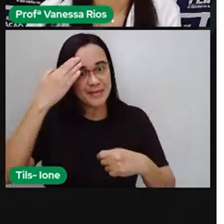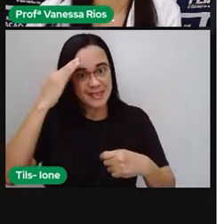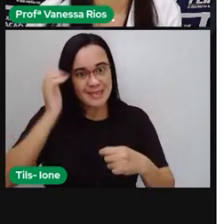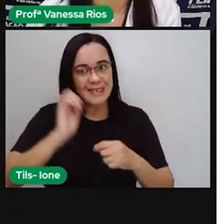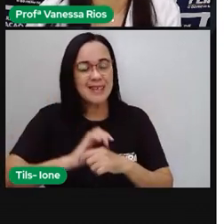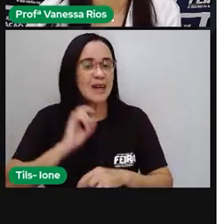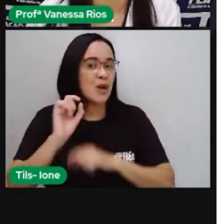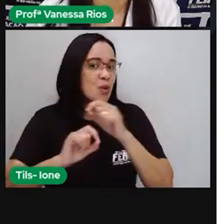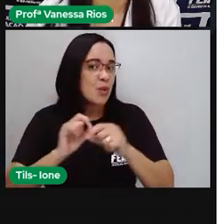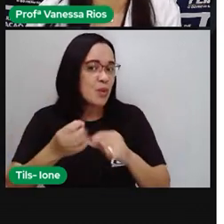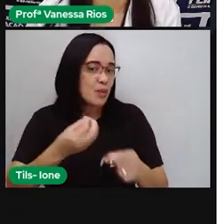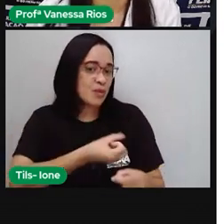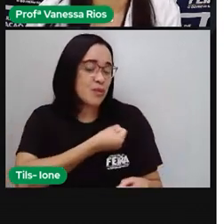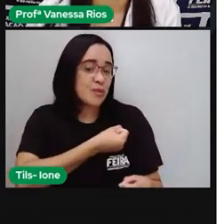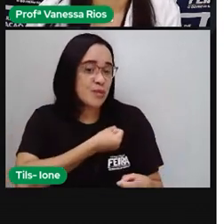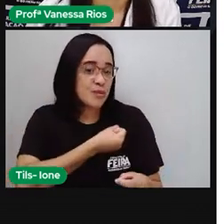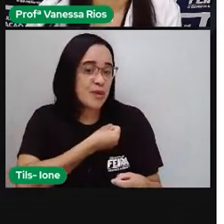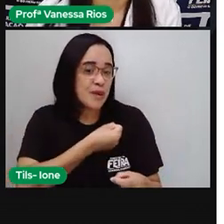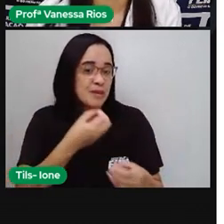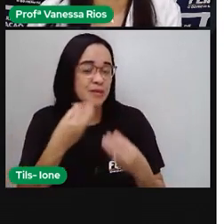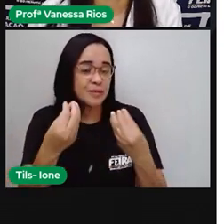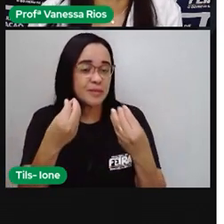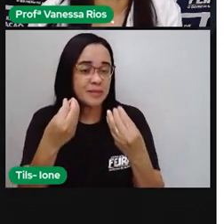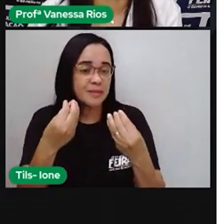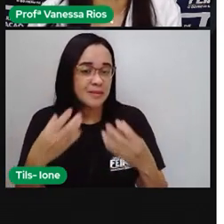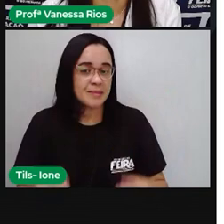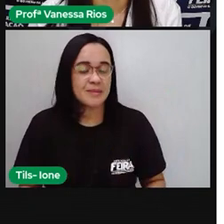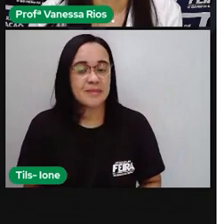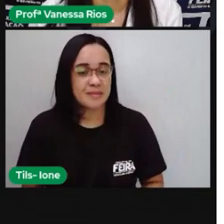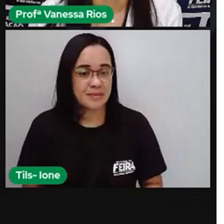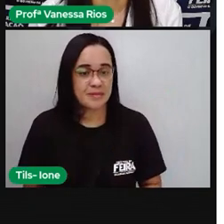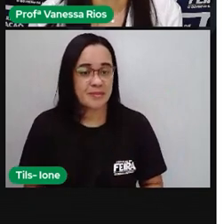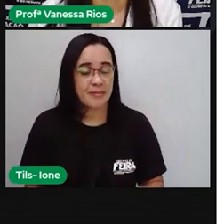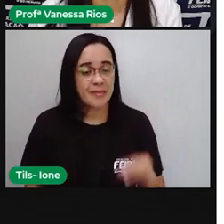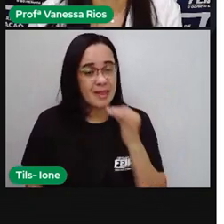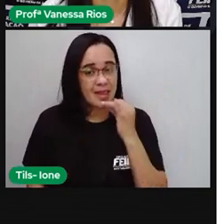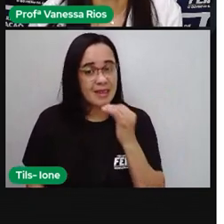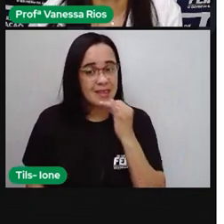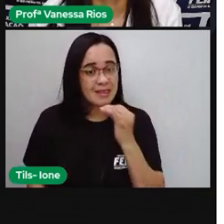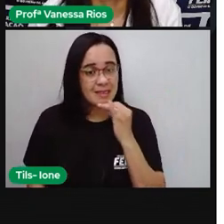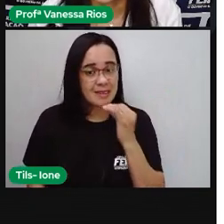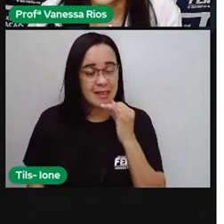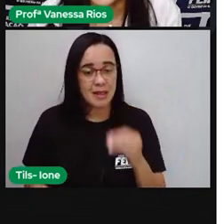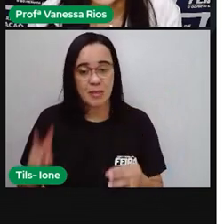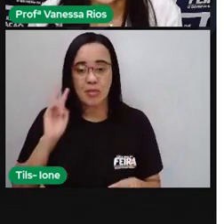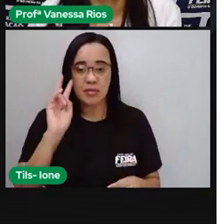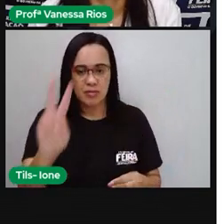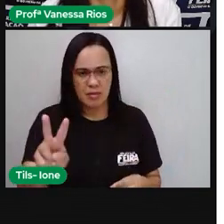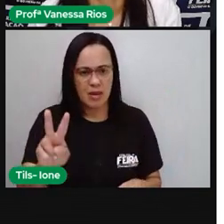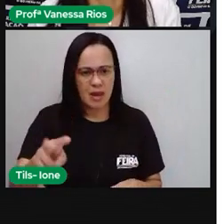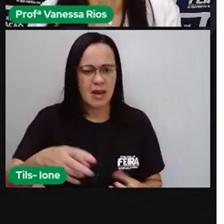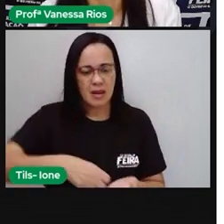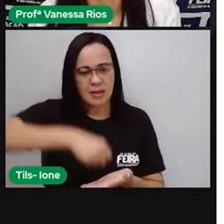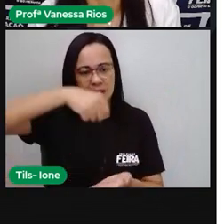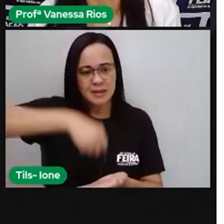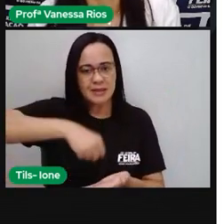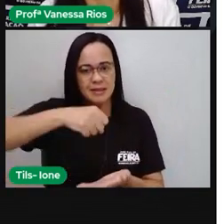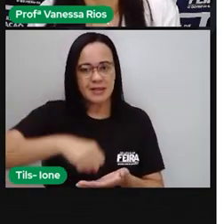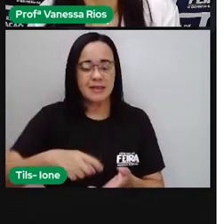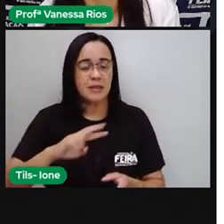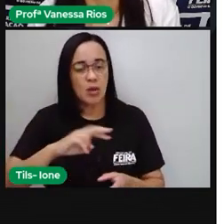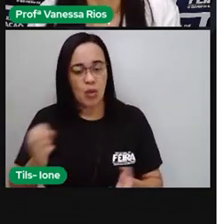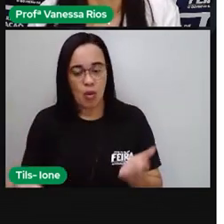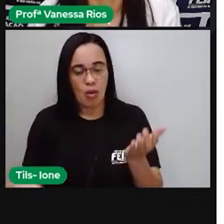números aí acompanhados dessa vírgula. Nos preços, nas unidades de medida também, quando a gente